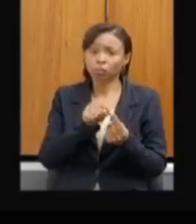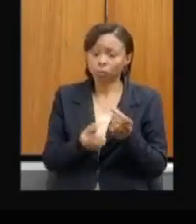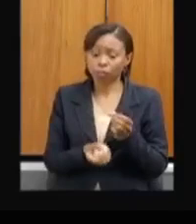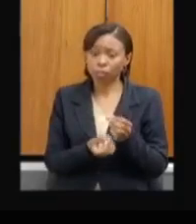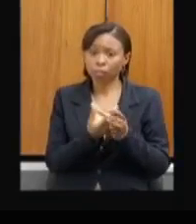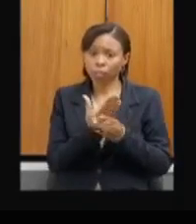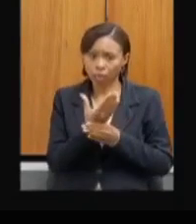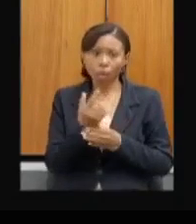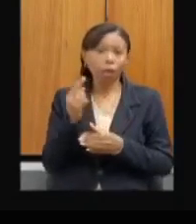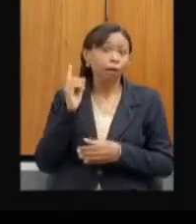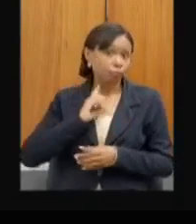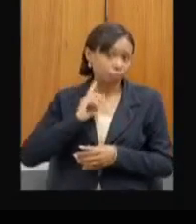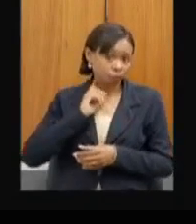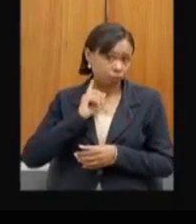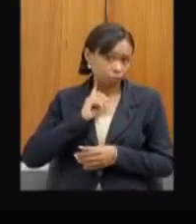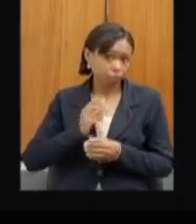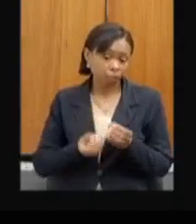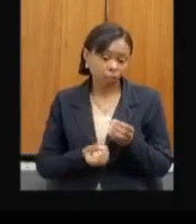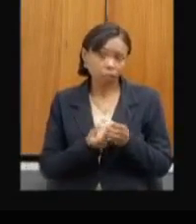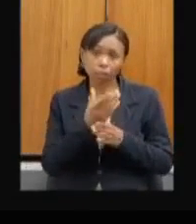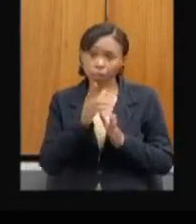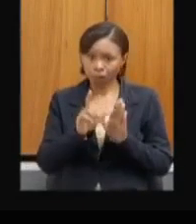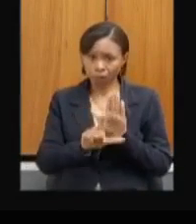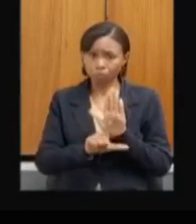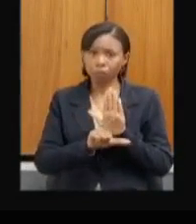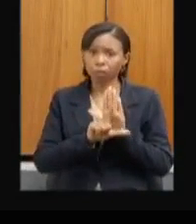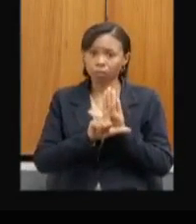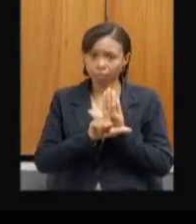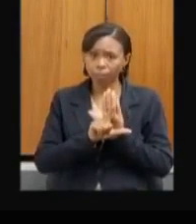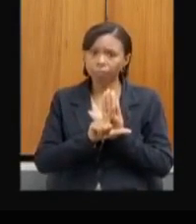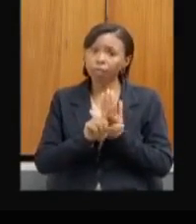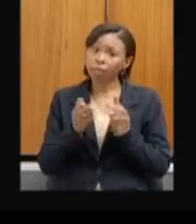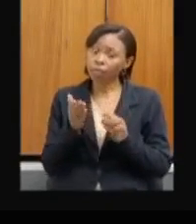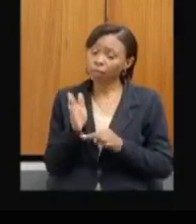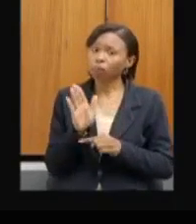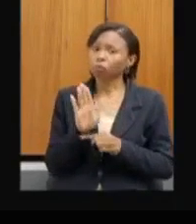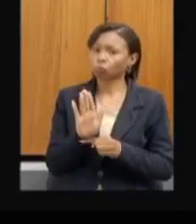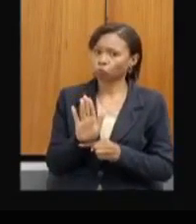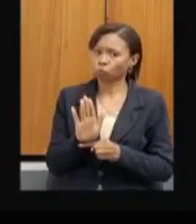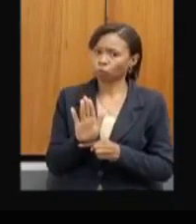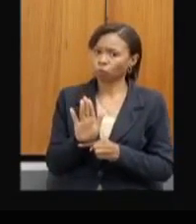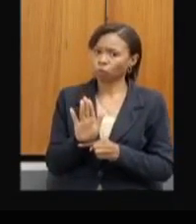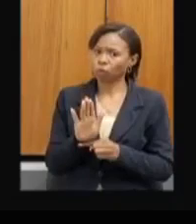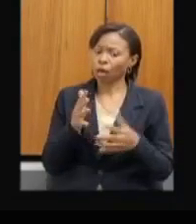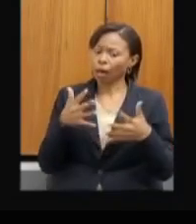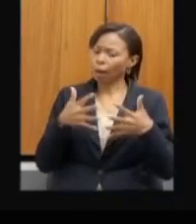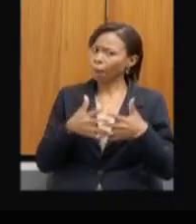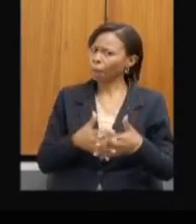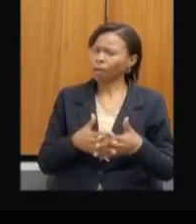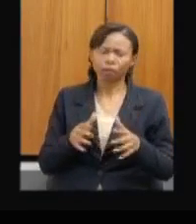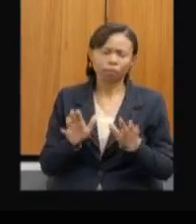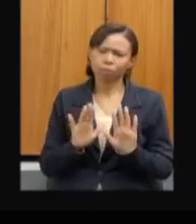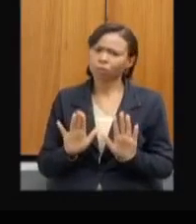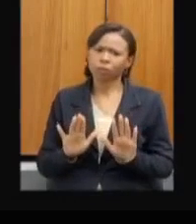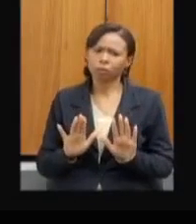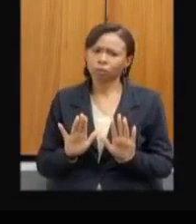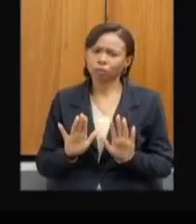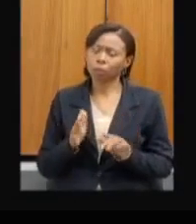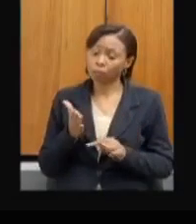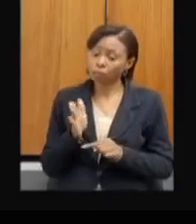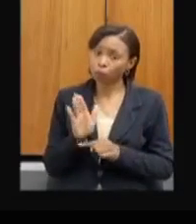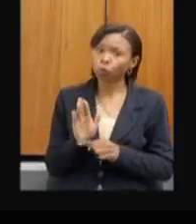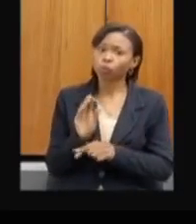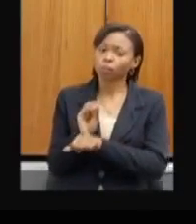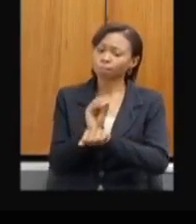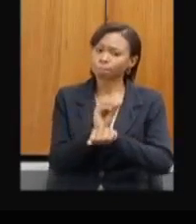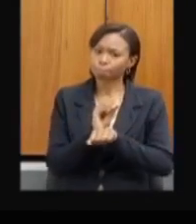que possa ser aplicada, que não atrapalhe quem produz, mas que ao mesmo tempo preserve o meio ambiente.